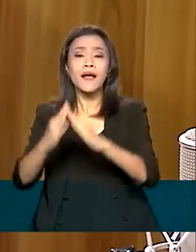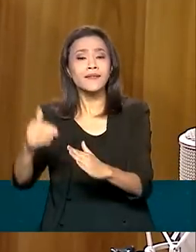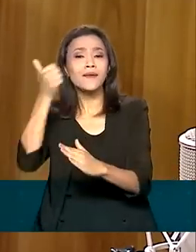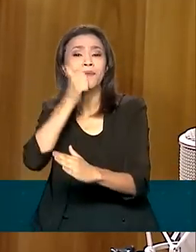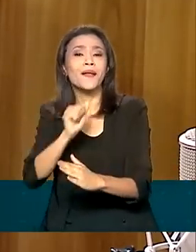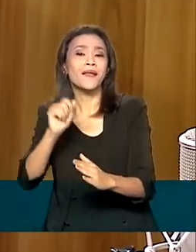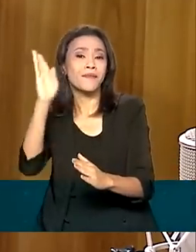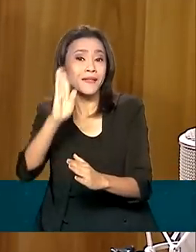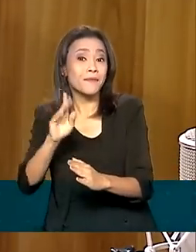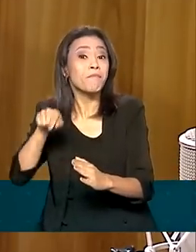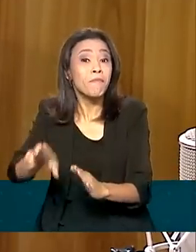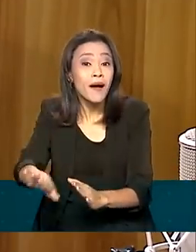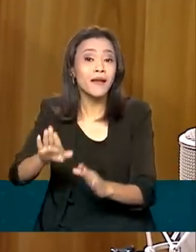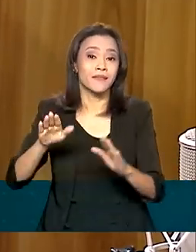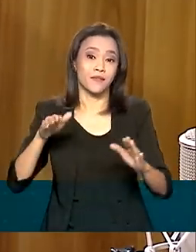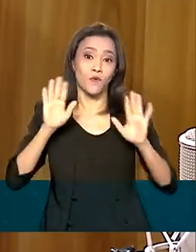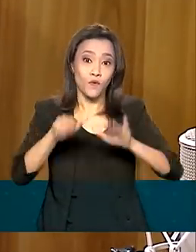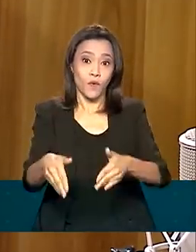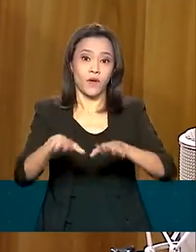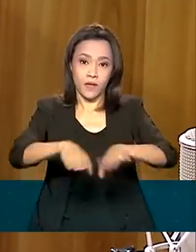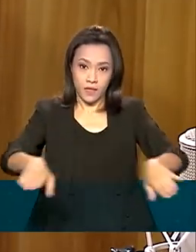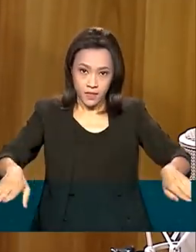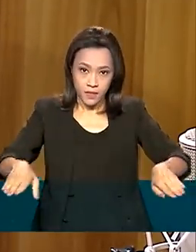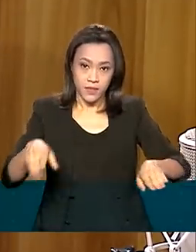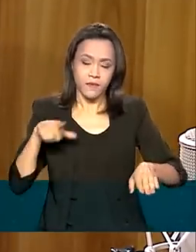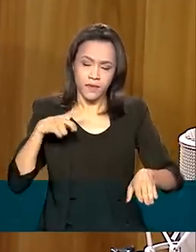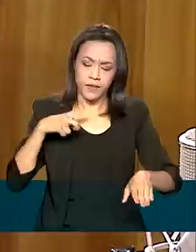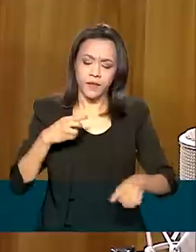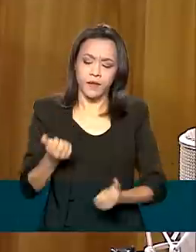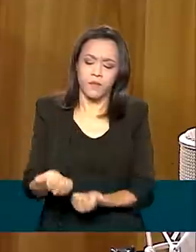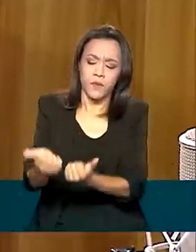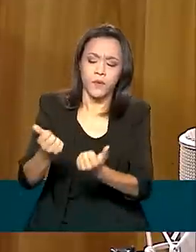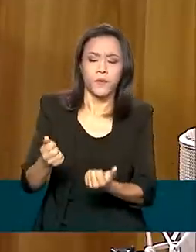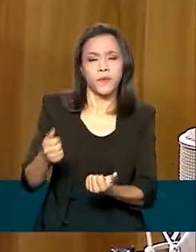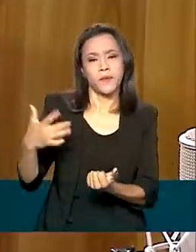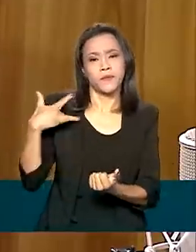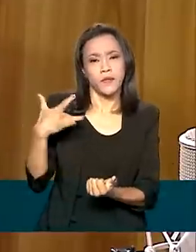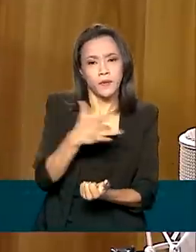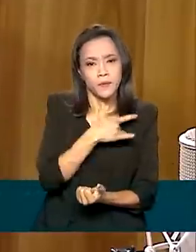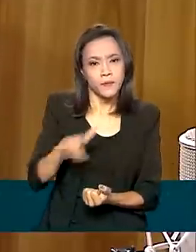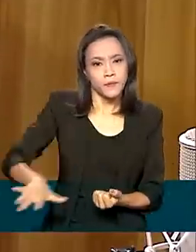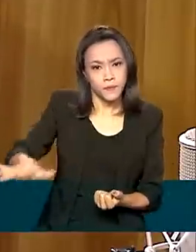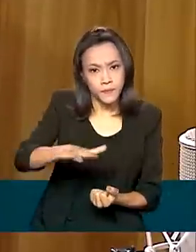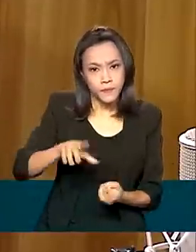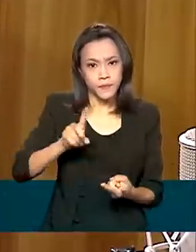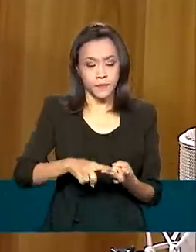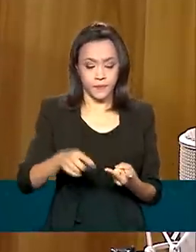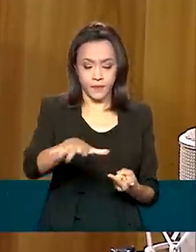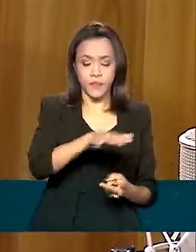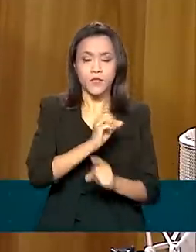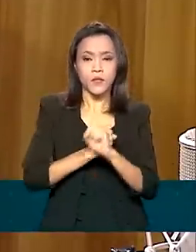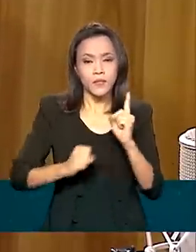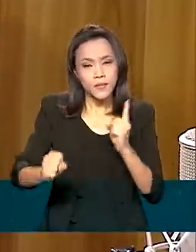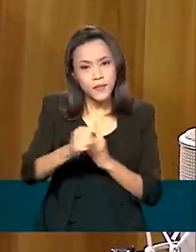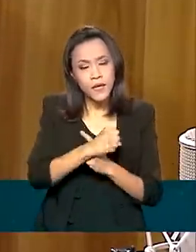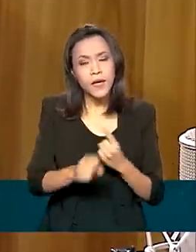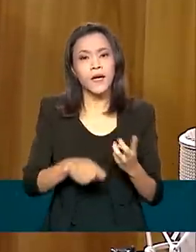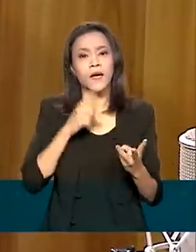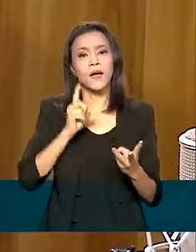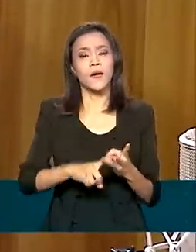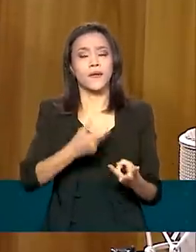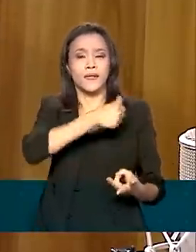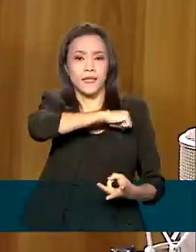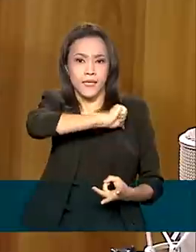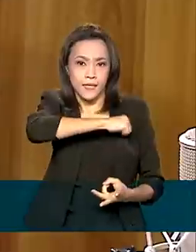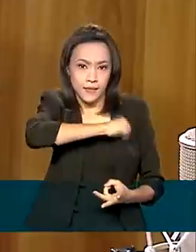mesmo espaço, a criança vai receber assistência na área de saúde, na assistência social, a defensoria pública, a delegacia